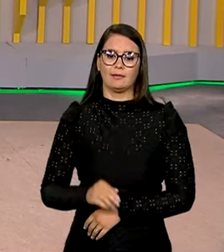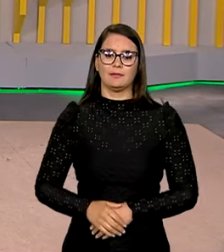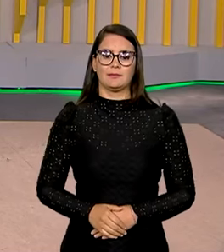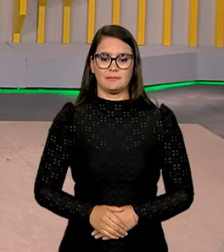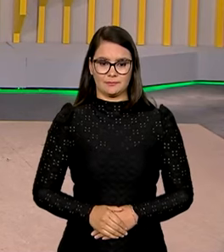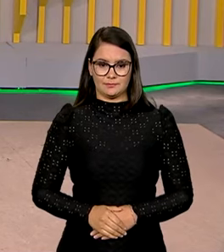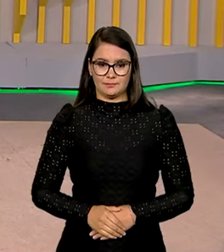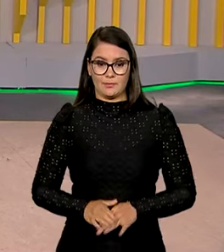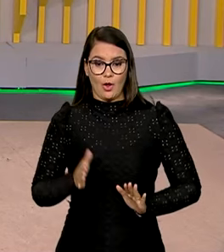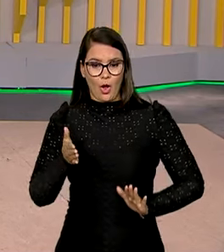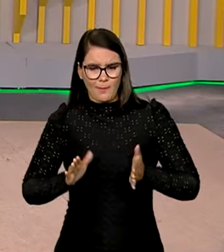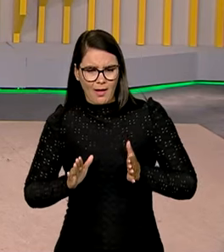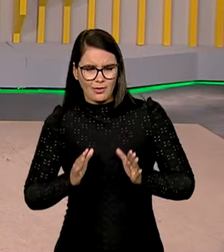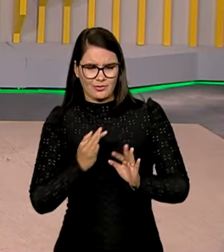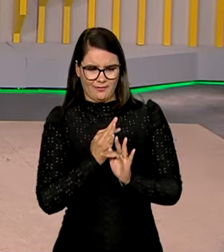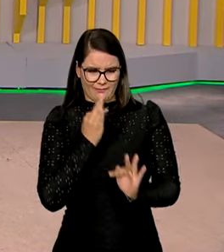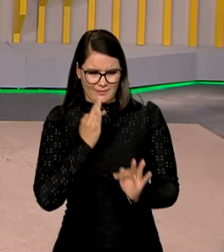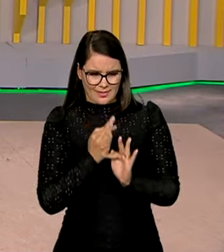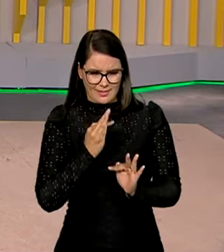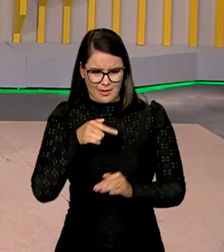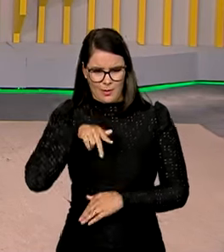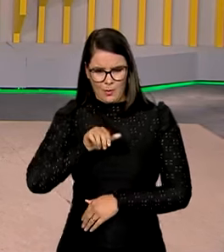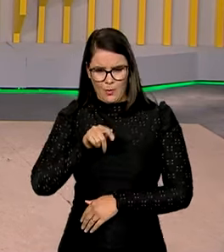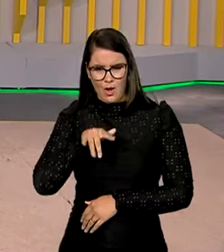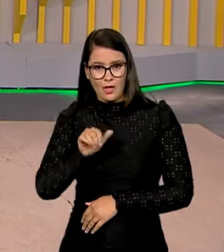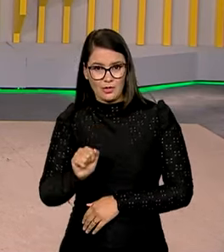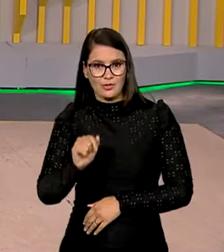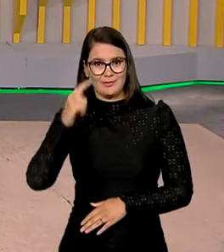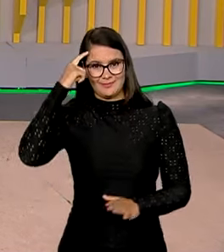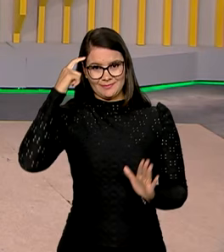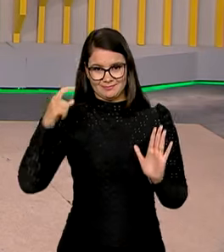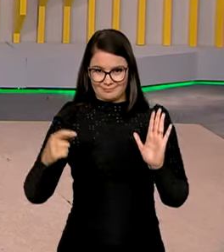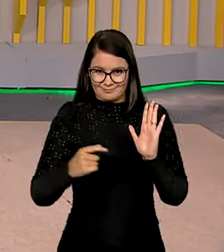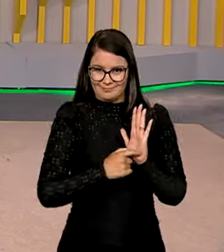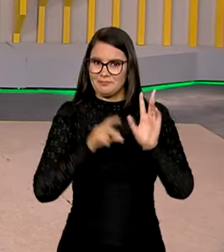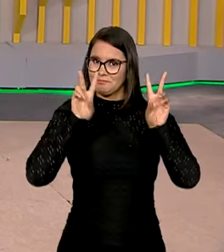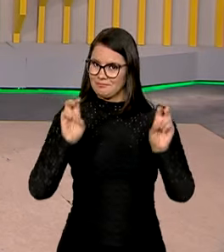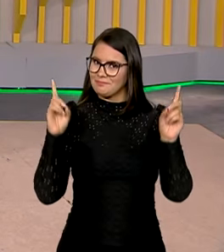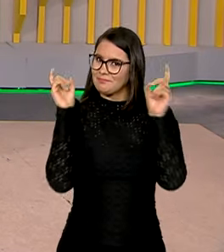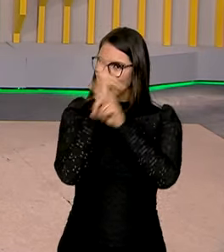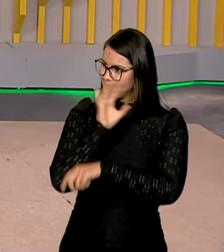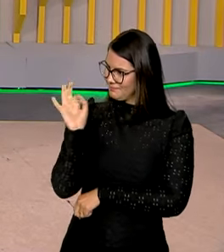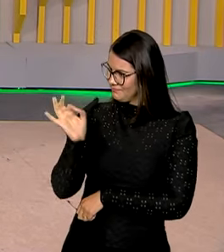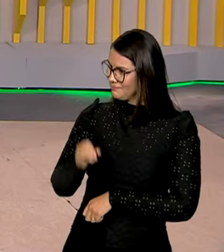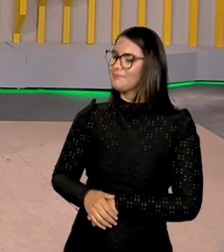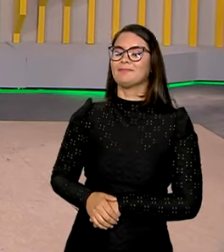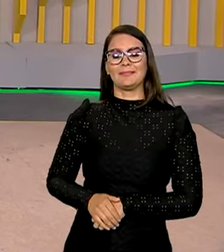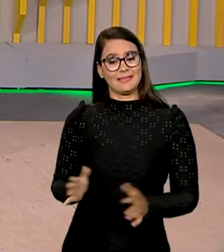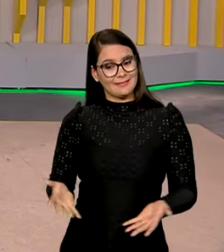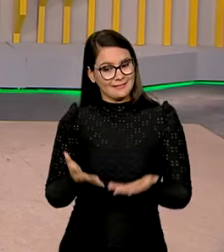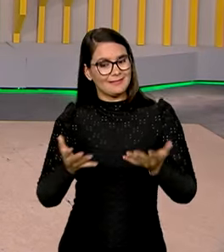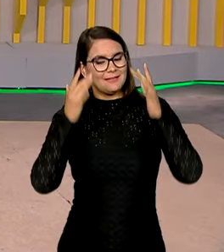Robótica, física quântica, inteligência artificial, temas complicados, não é, Carol? Que incentivam a